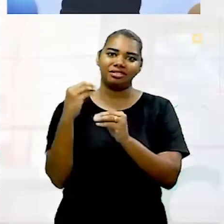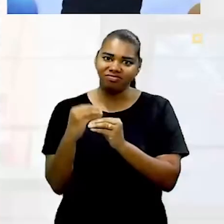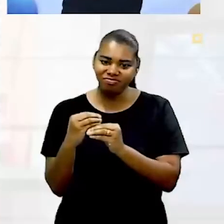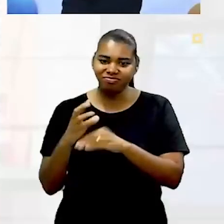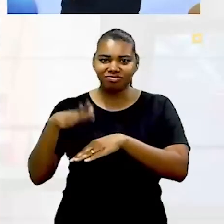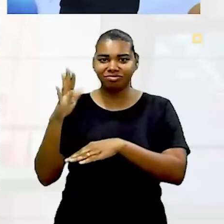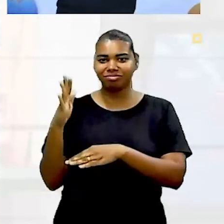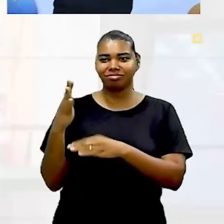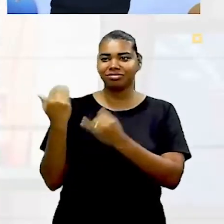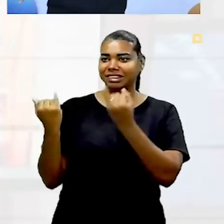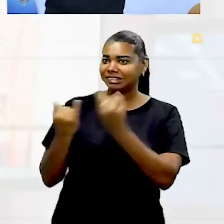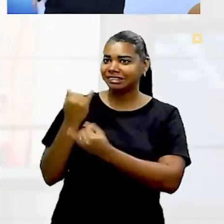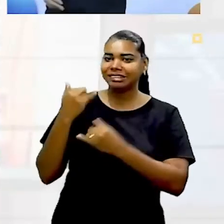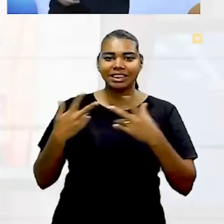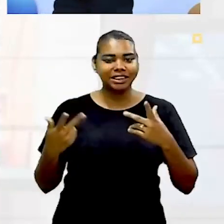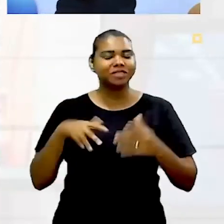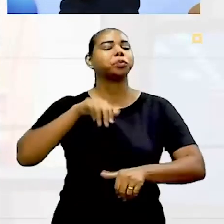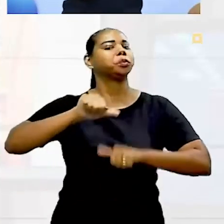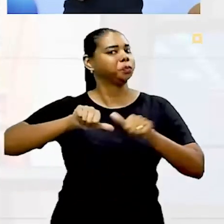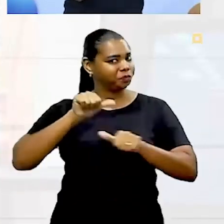parecido, alguma coisa tem que mudar.